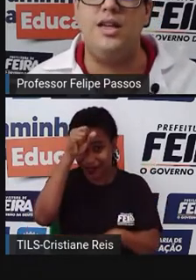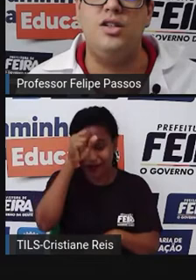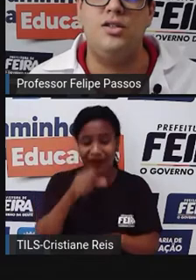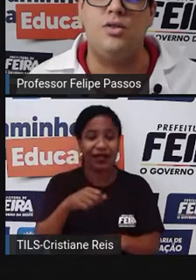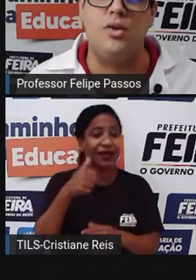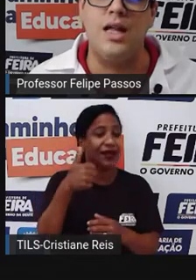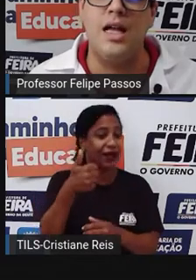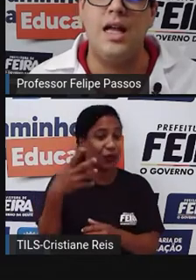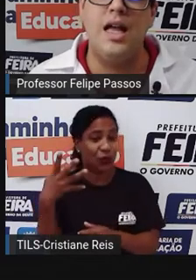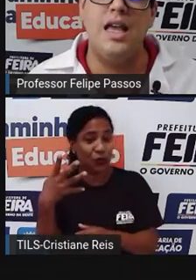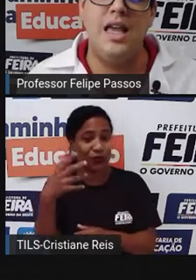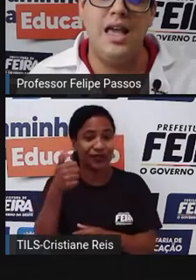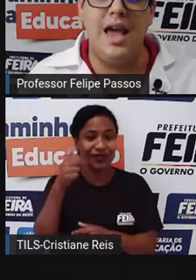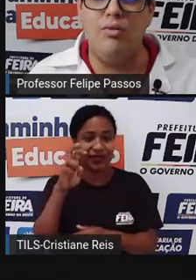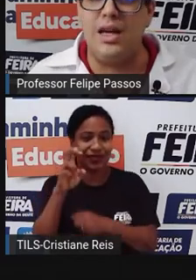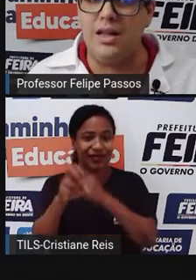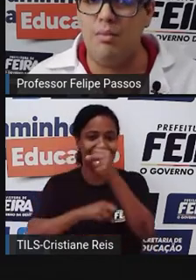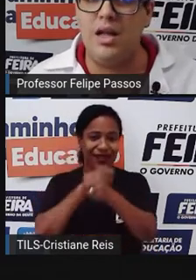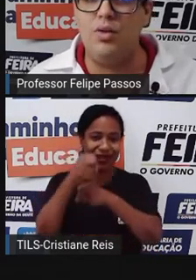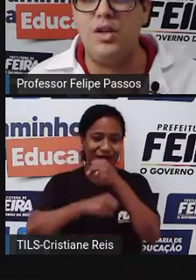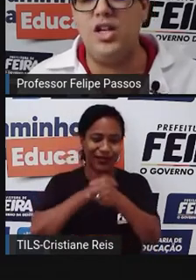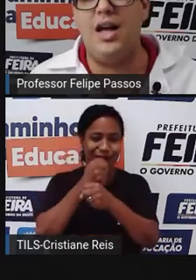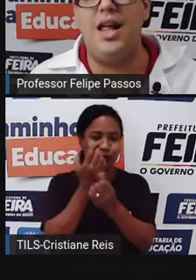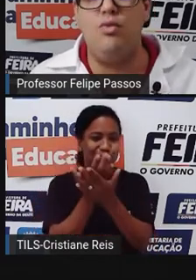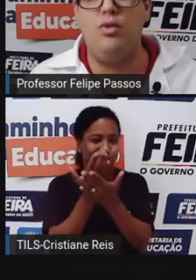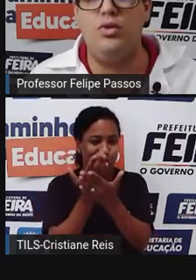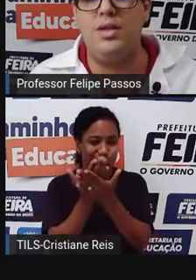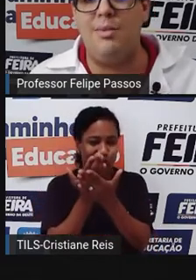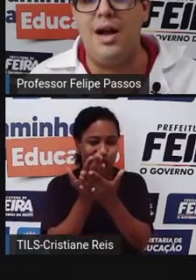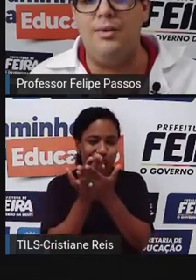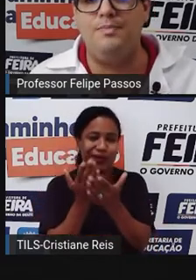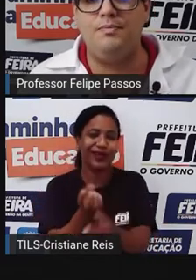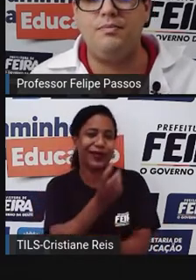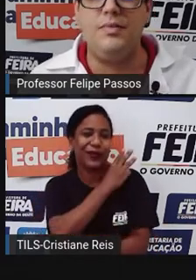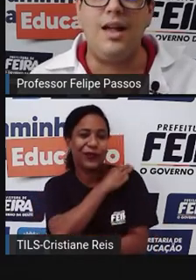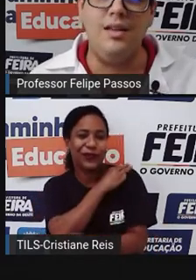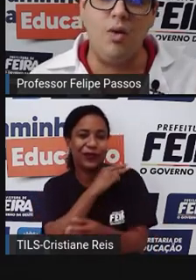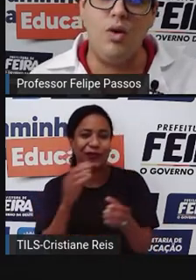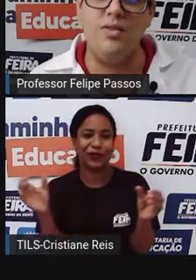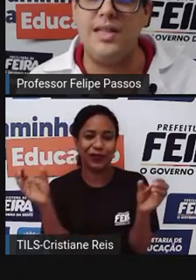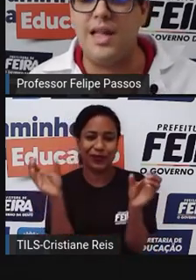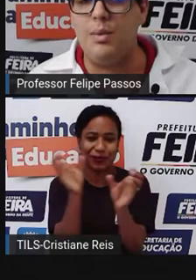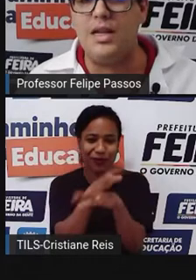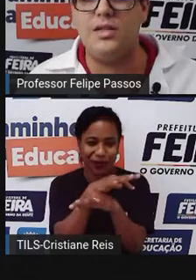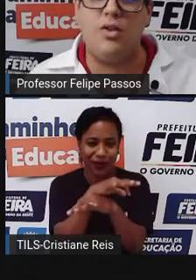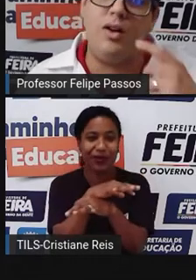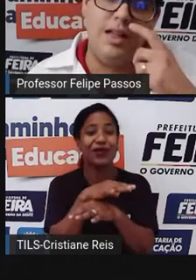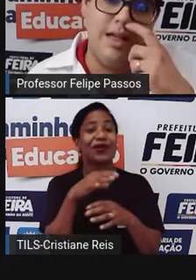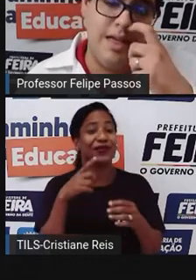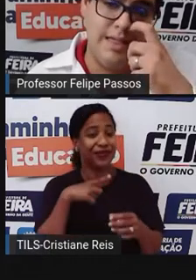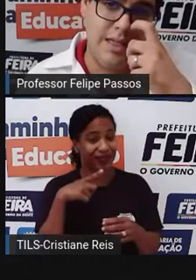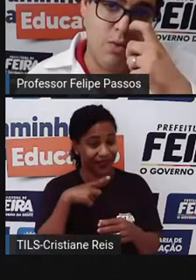anos de escola e é um treinamento para chegar lá no mundo do trabalho. Então quando você termina a escola, você tem algumas